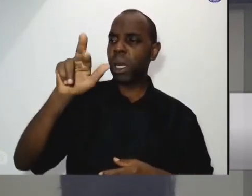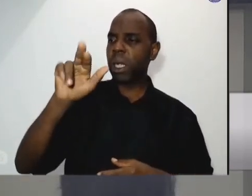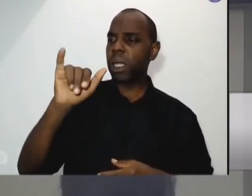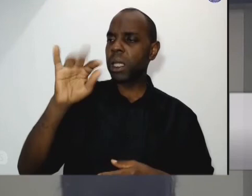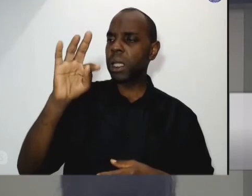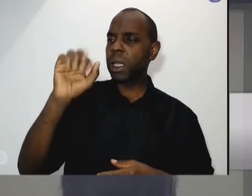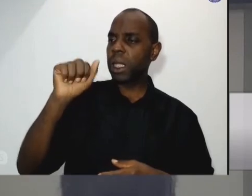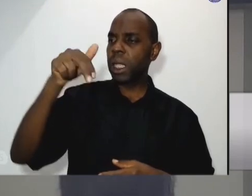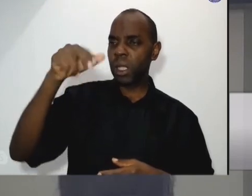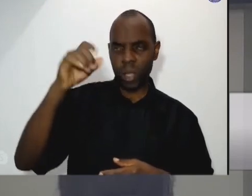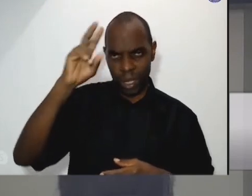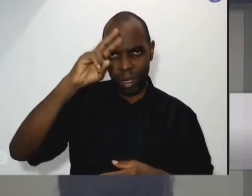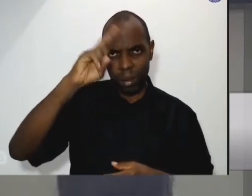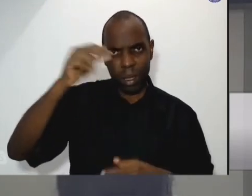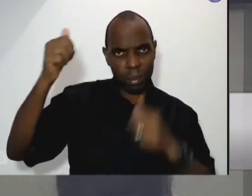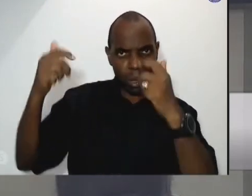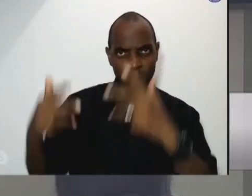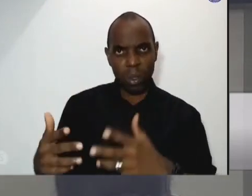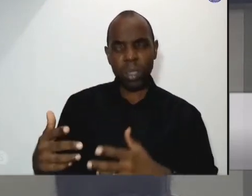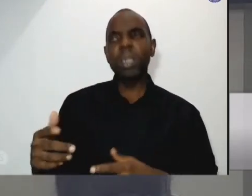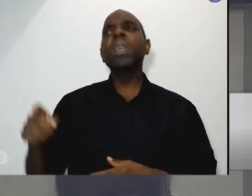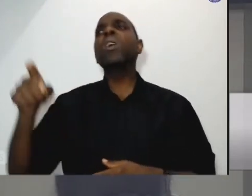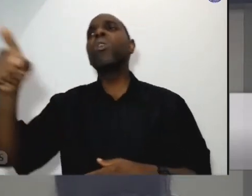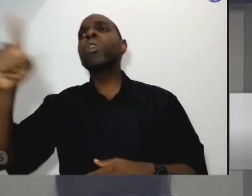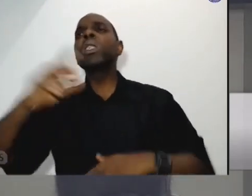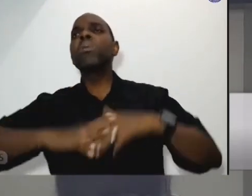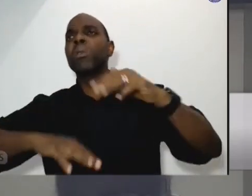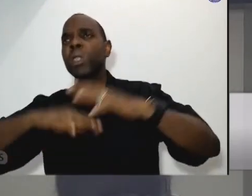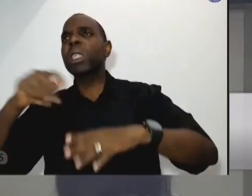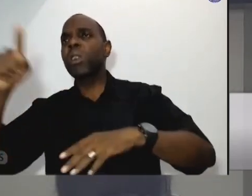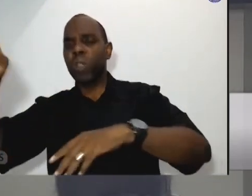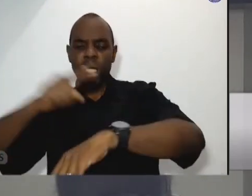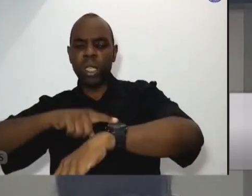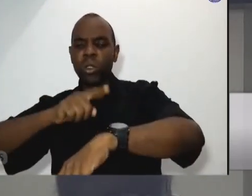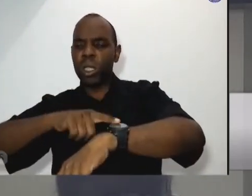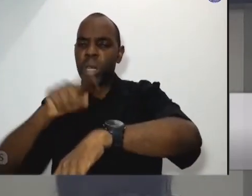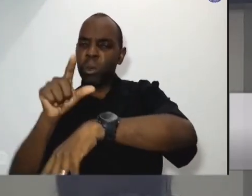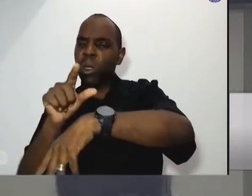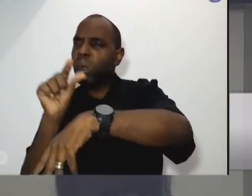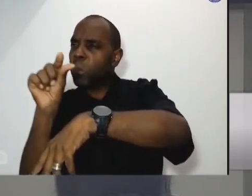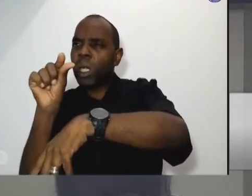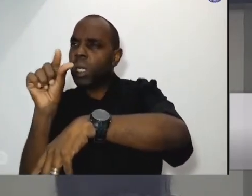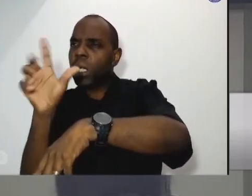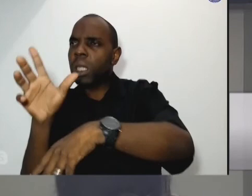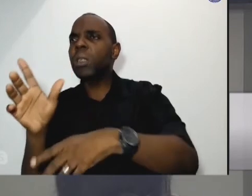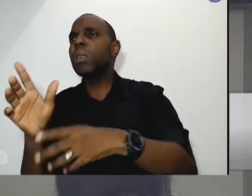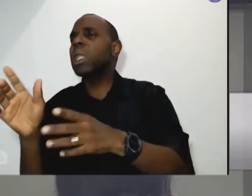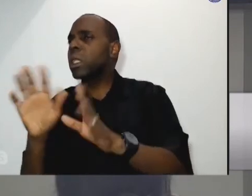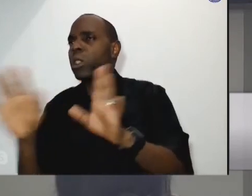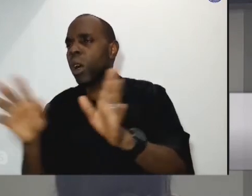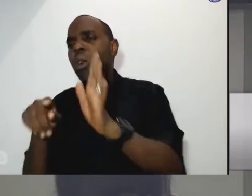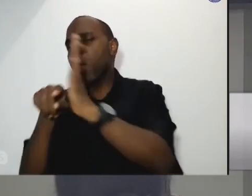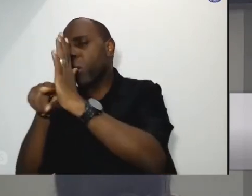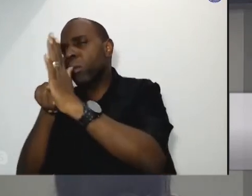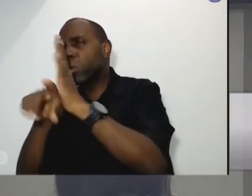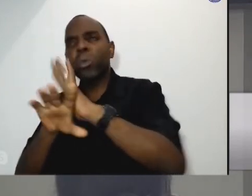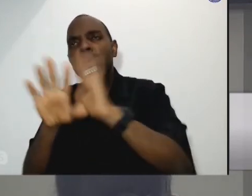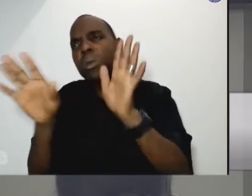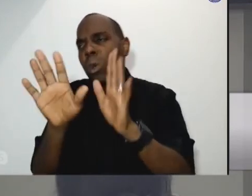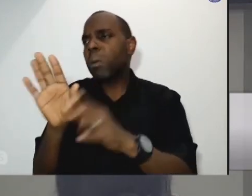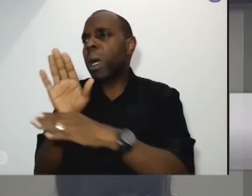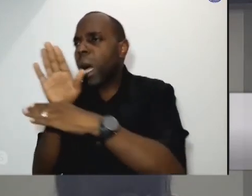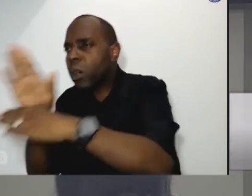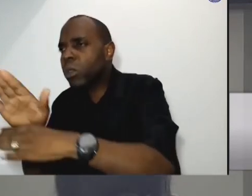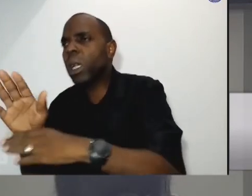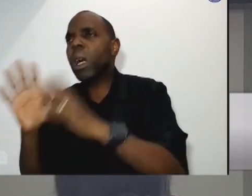será que se dentro da sua agenda você não consegue disponibilizar um tempinho ou às vezes uma consulta um olhar uma participação